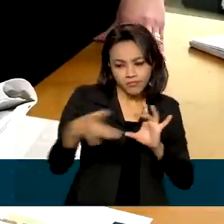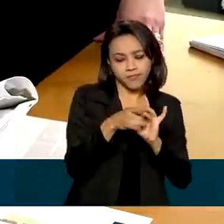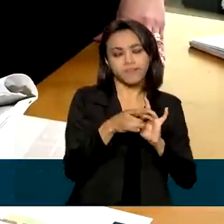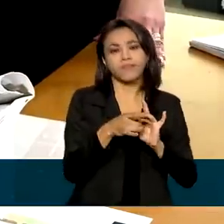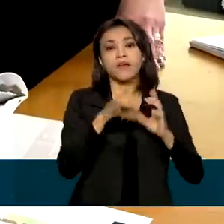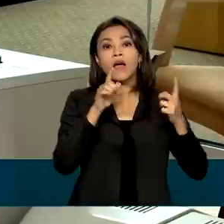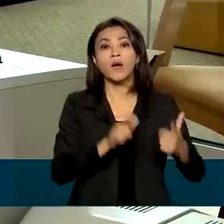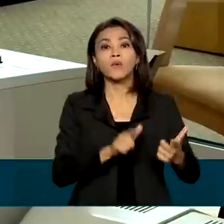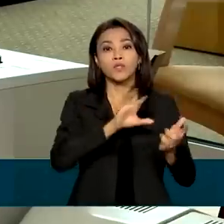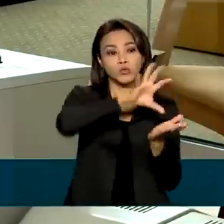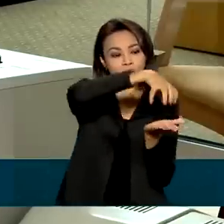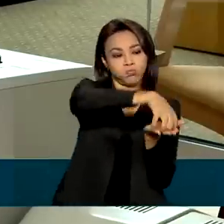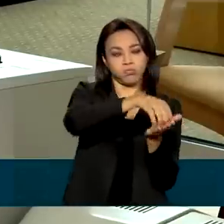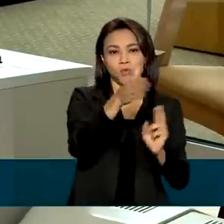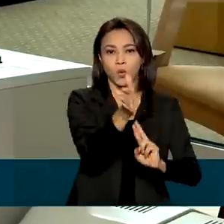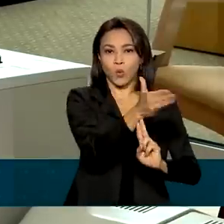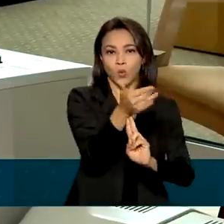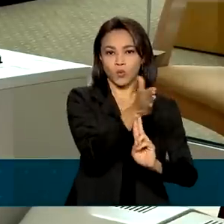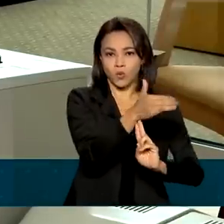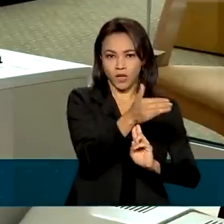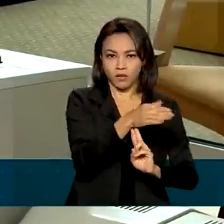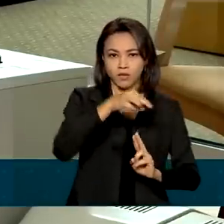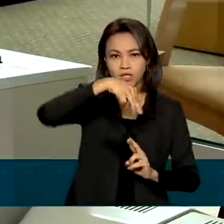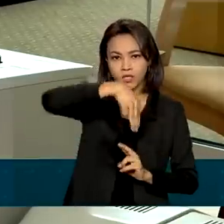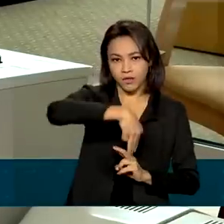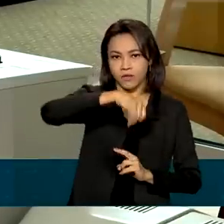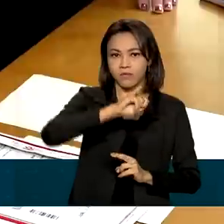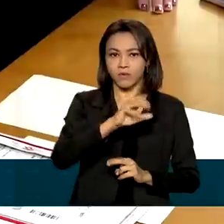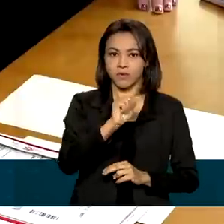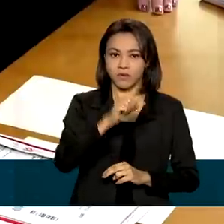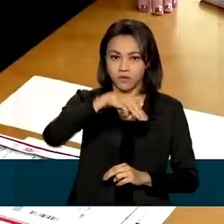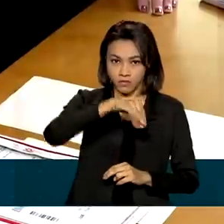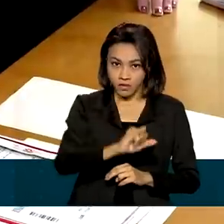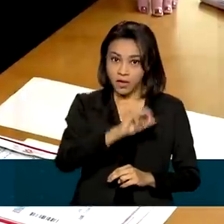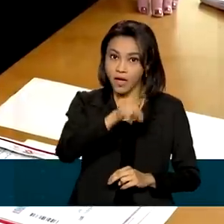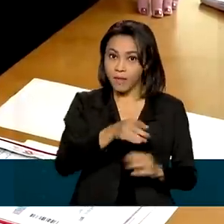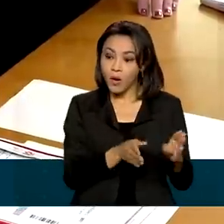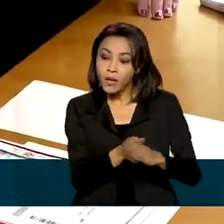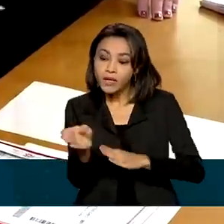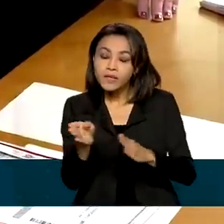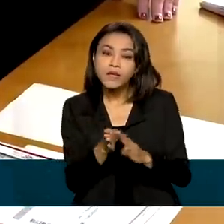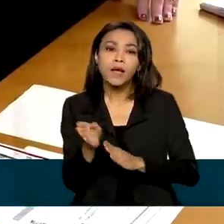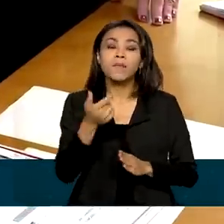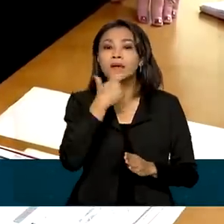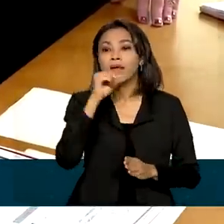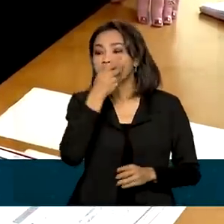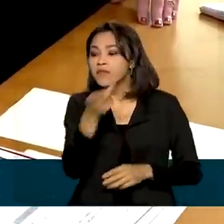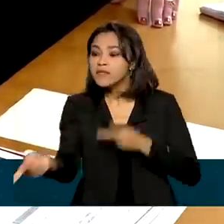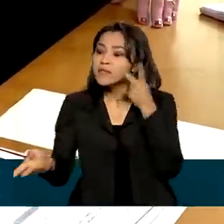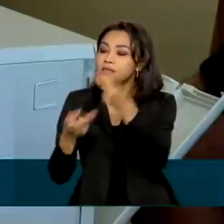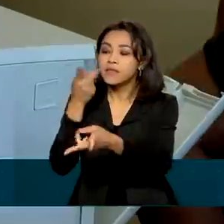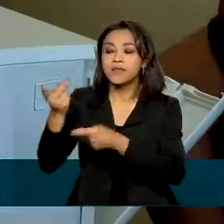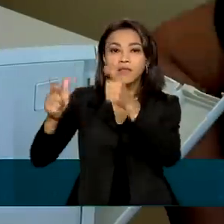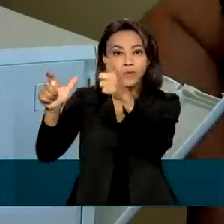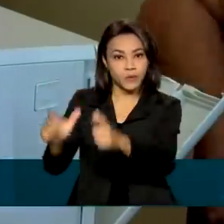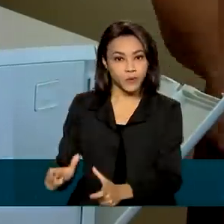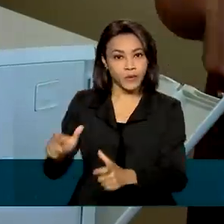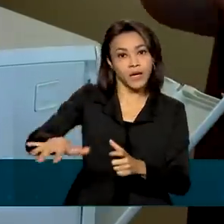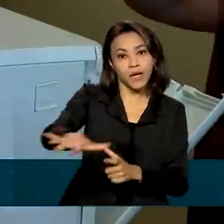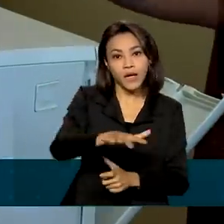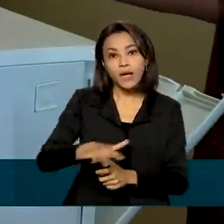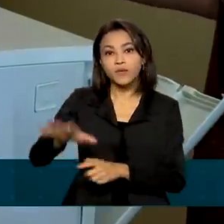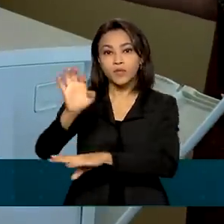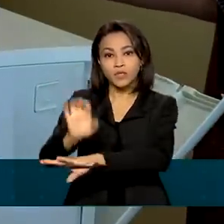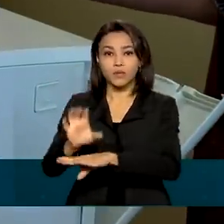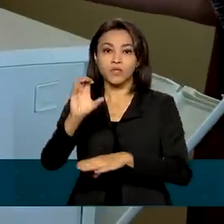-geral em Miami e foi criado para auxiliar os brasileiros que vivem e visitam a região todos os anos. A nova